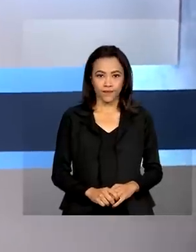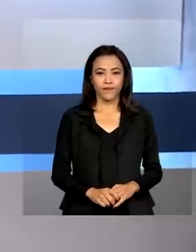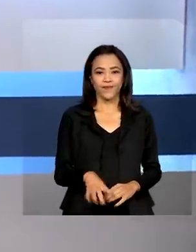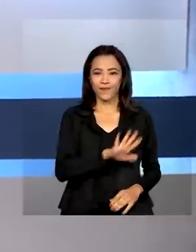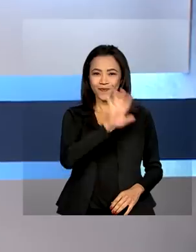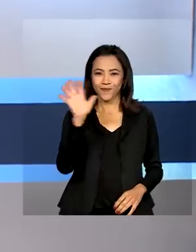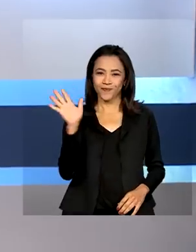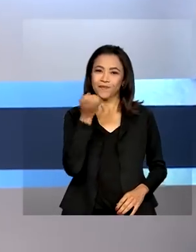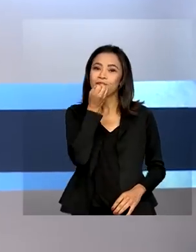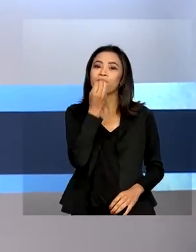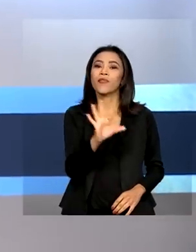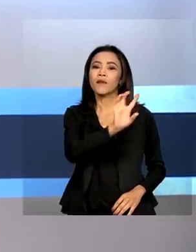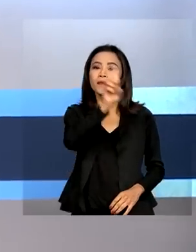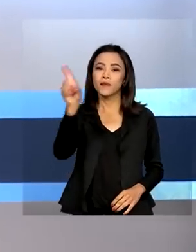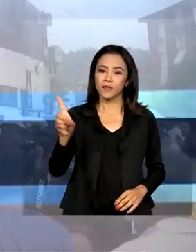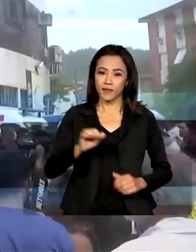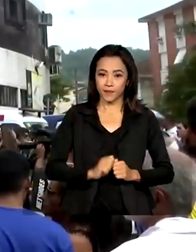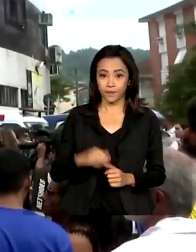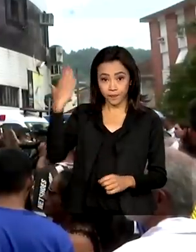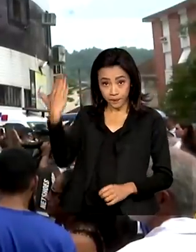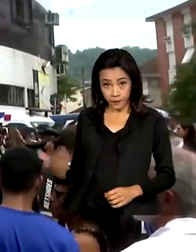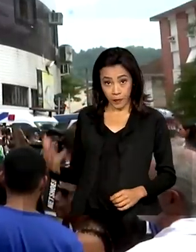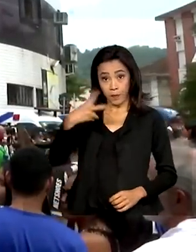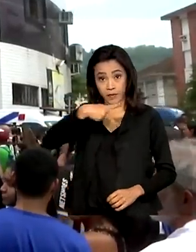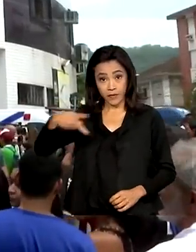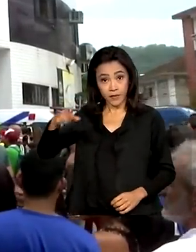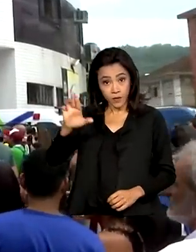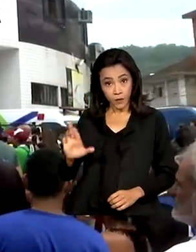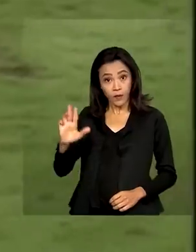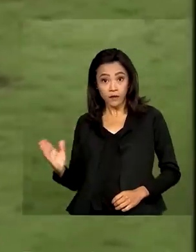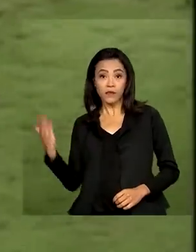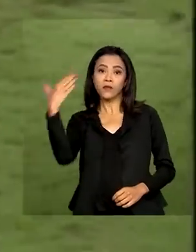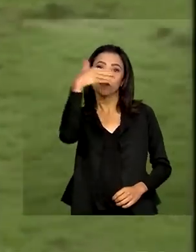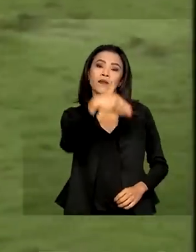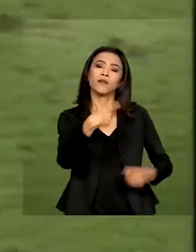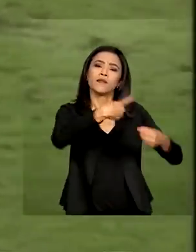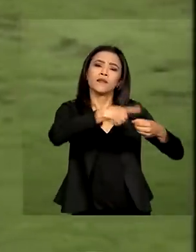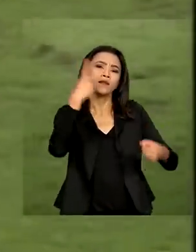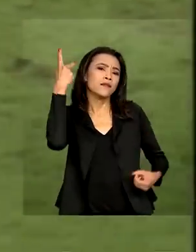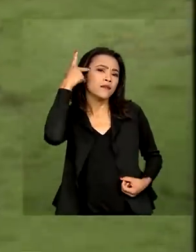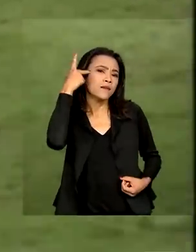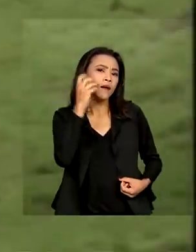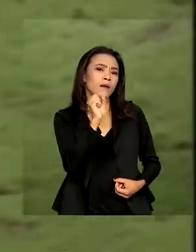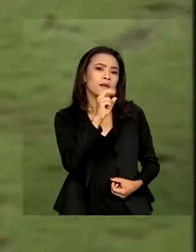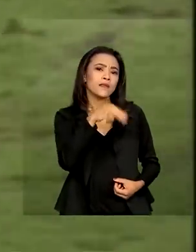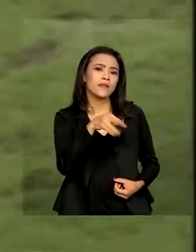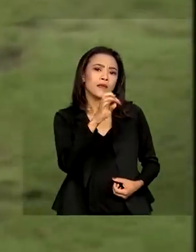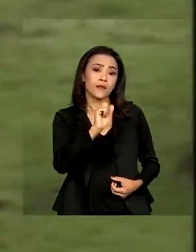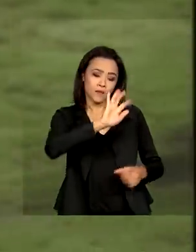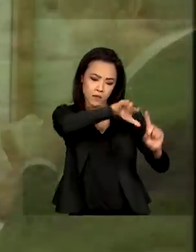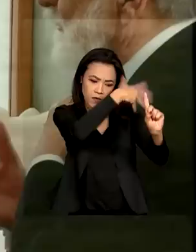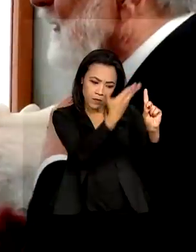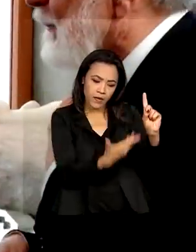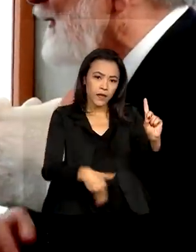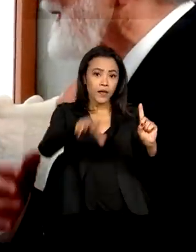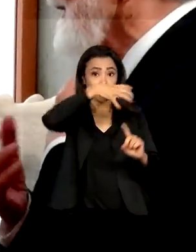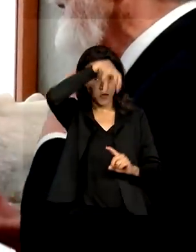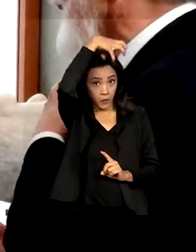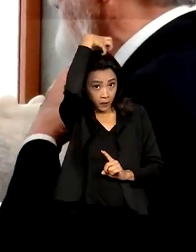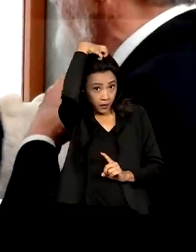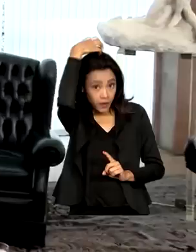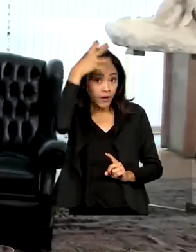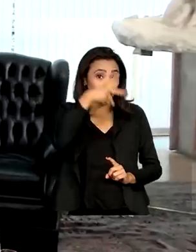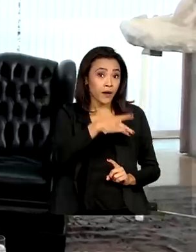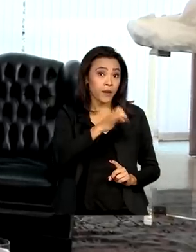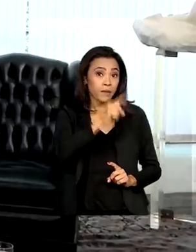Olá, bom dia! Presidente Lula vai a Santos prestar homenagem ao rei Pelé. No primeiro dia de